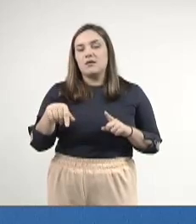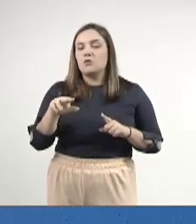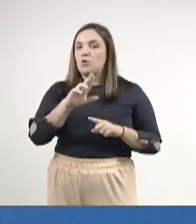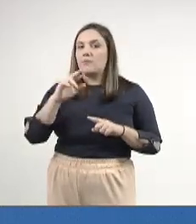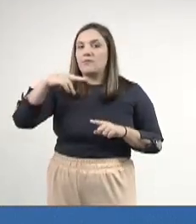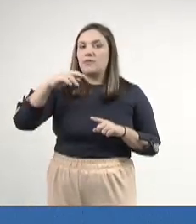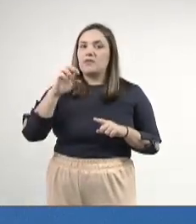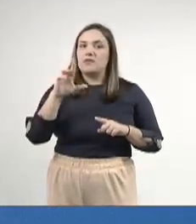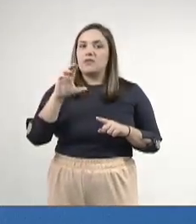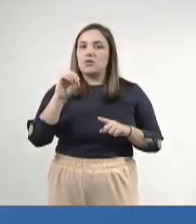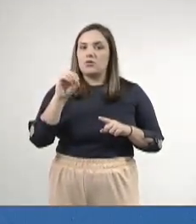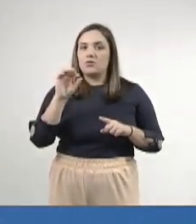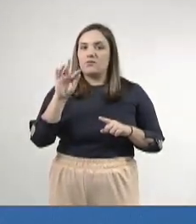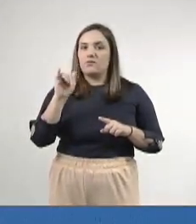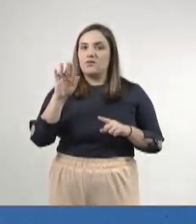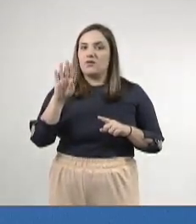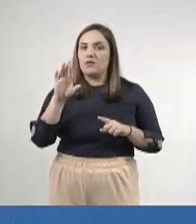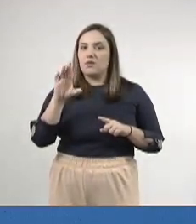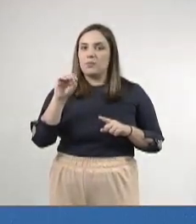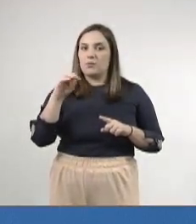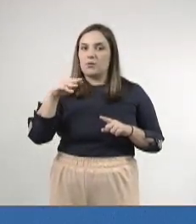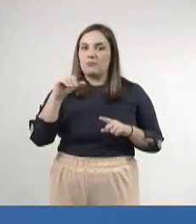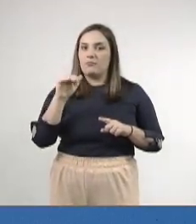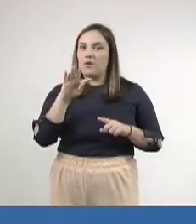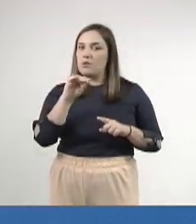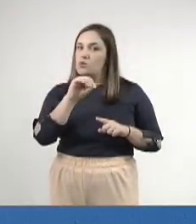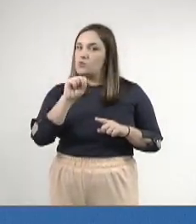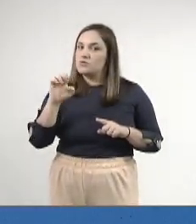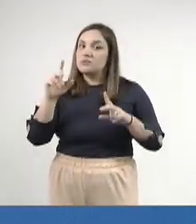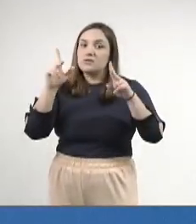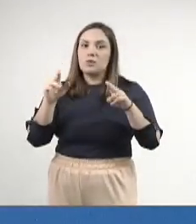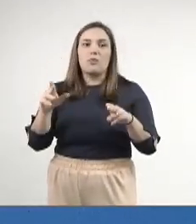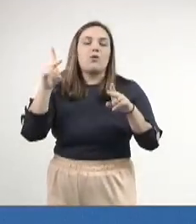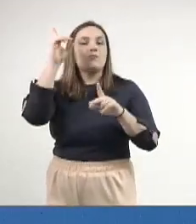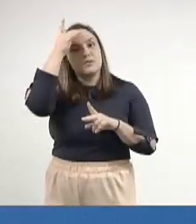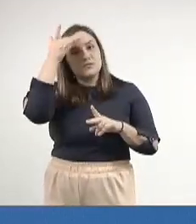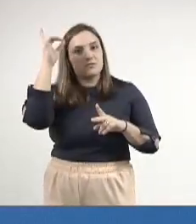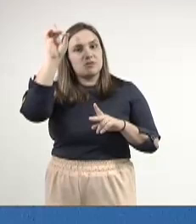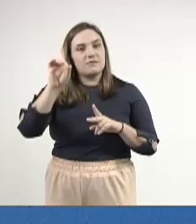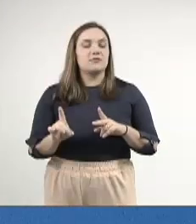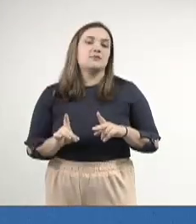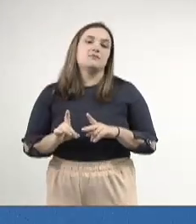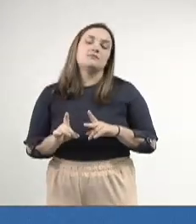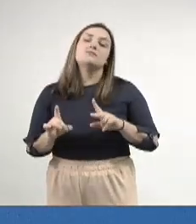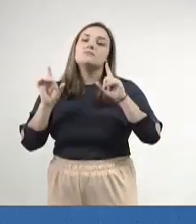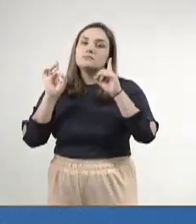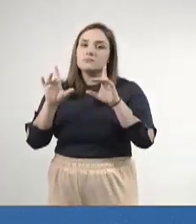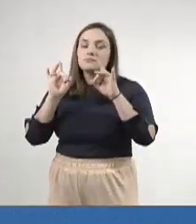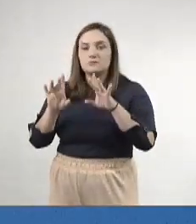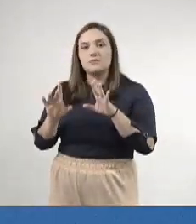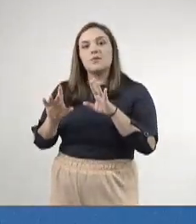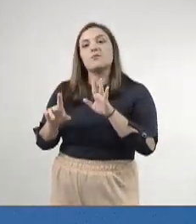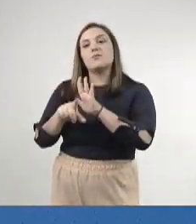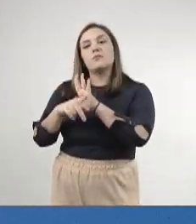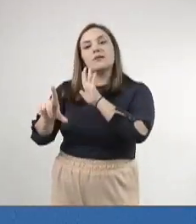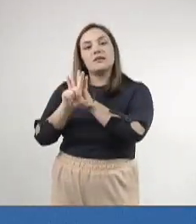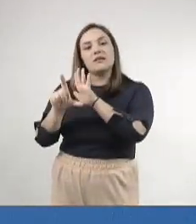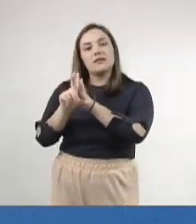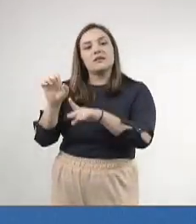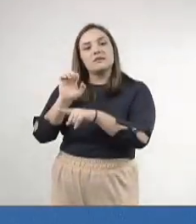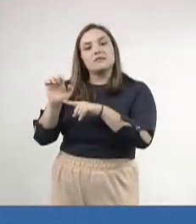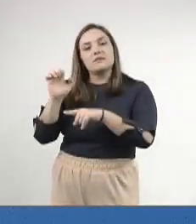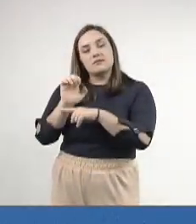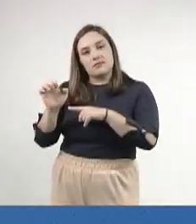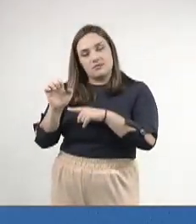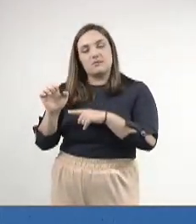neurofibromatose, ficam assegurados todos os direitos destinados às pessoas com deficiência, especialmente os previstos na legislação estadual